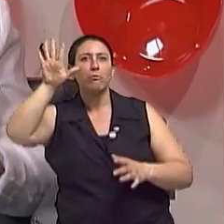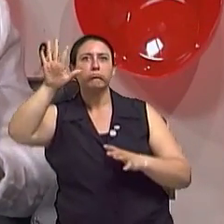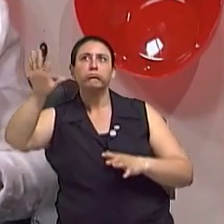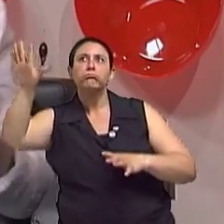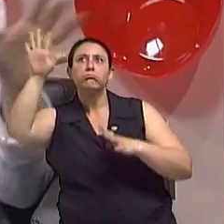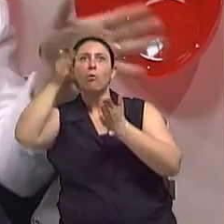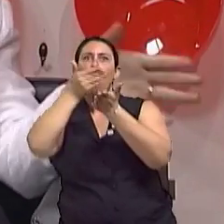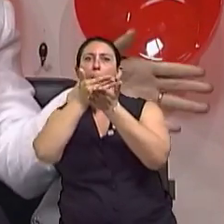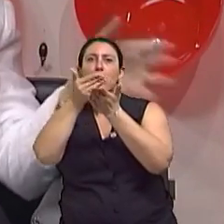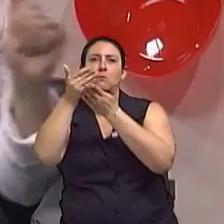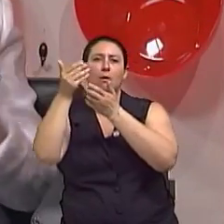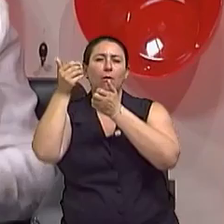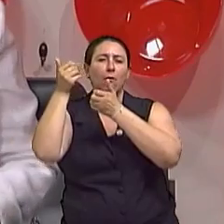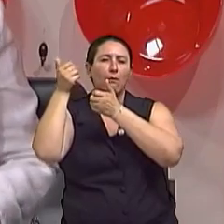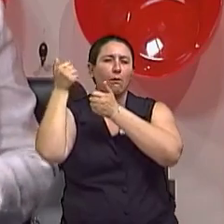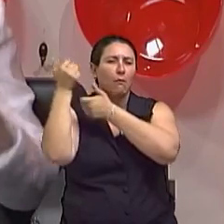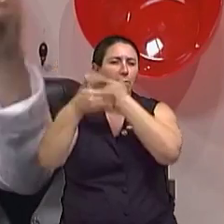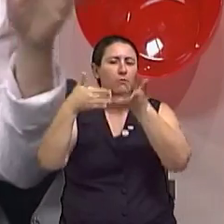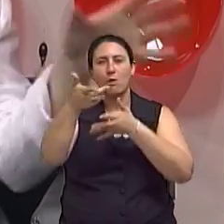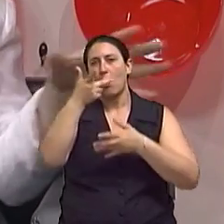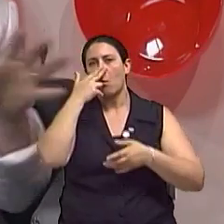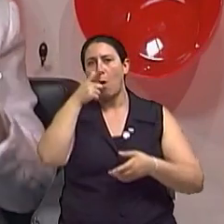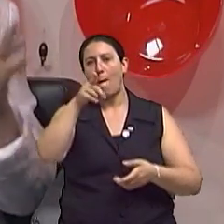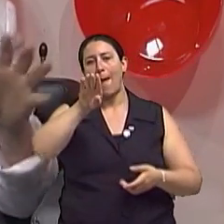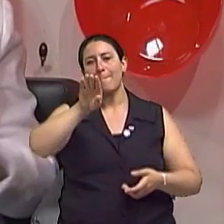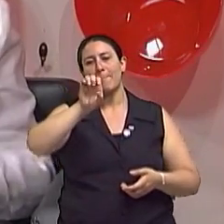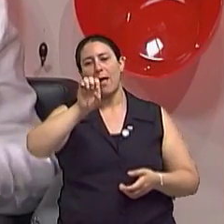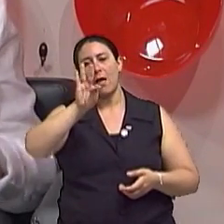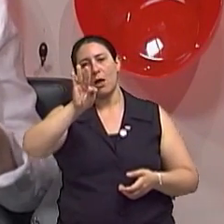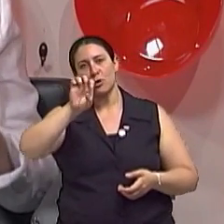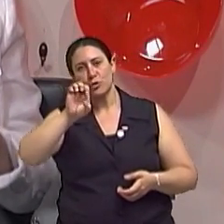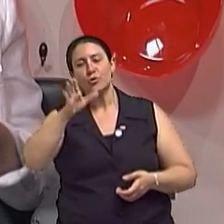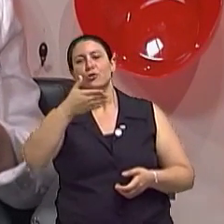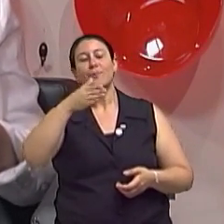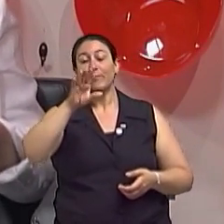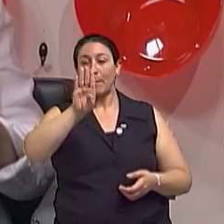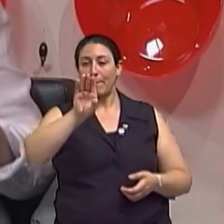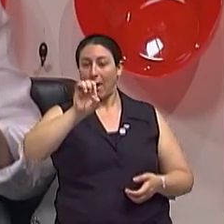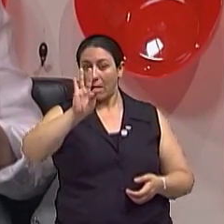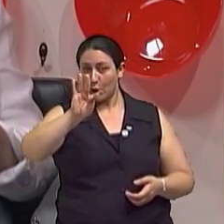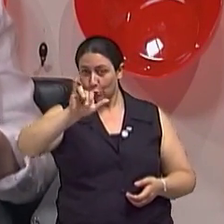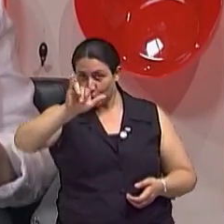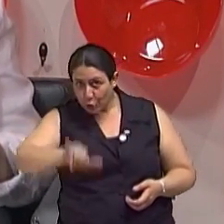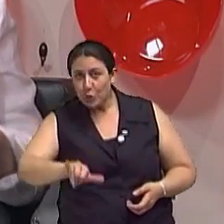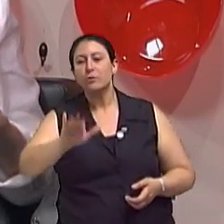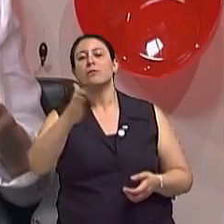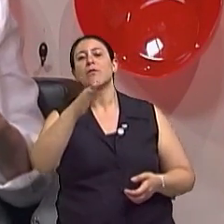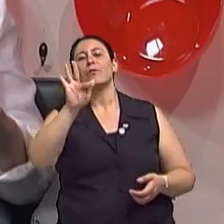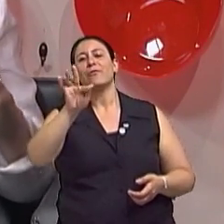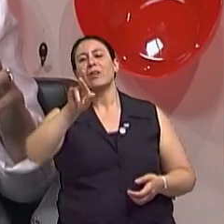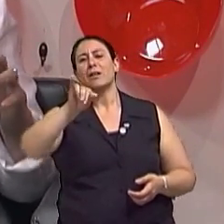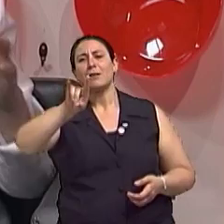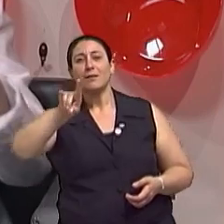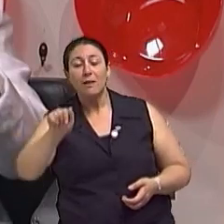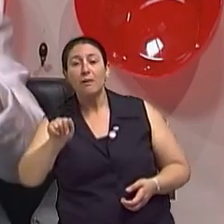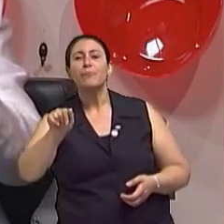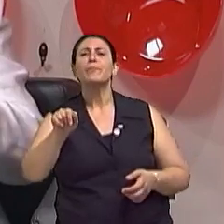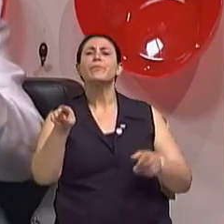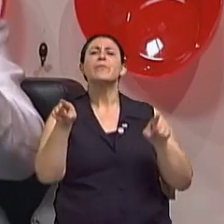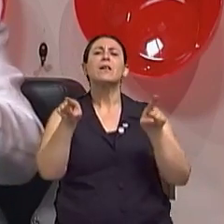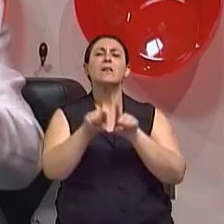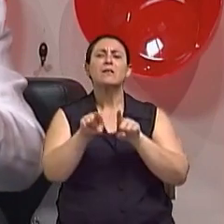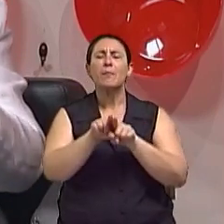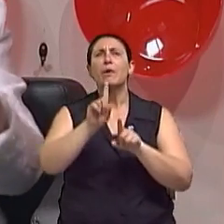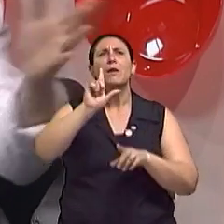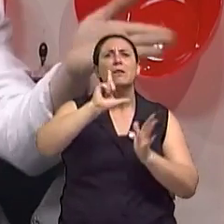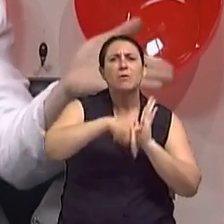aparecem, como a Betty Friedan, e outras mais. E na Europa, nós vamos ter a Simone de Beauvoir, como